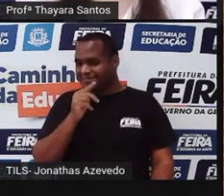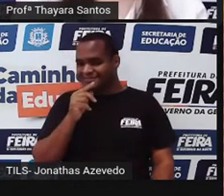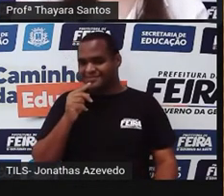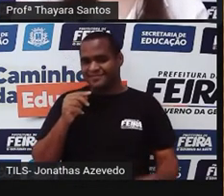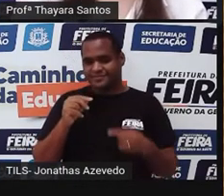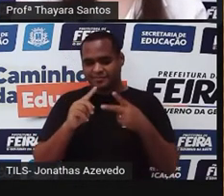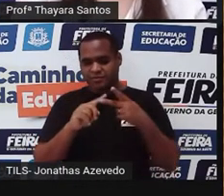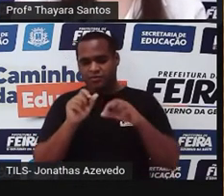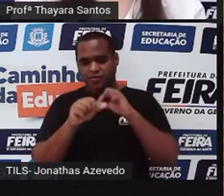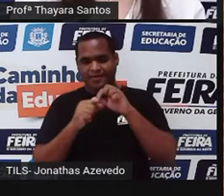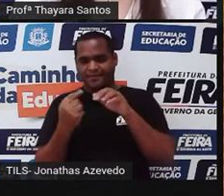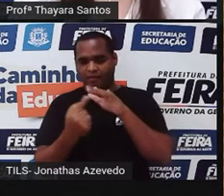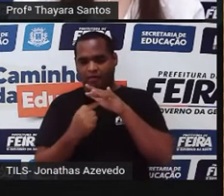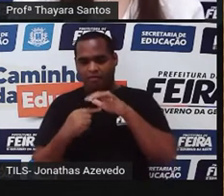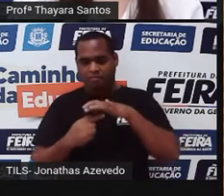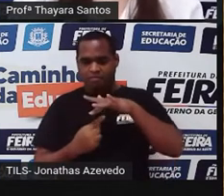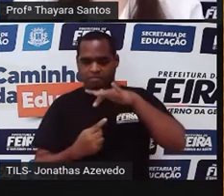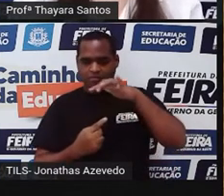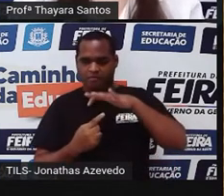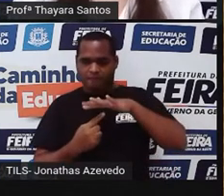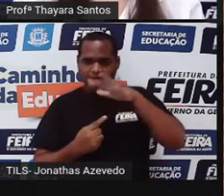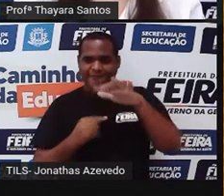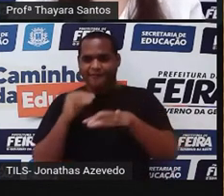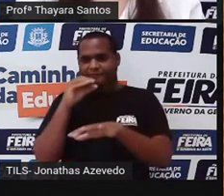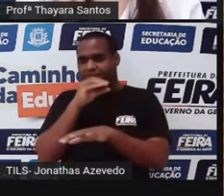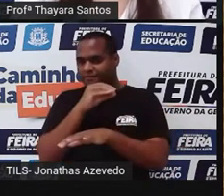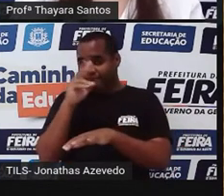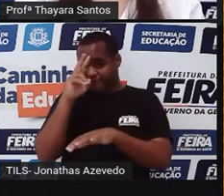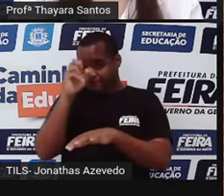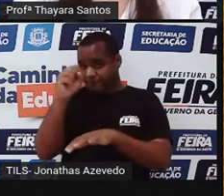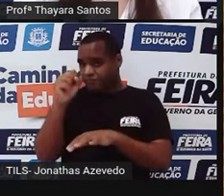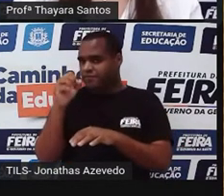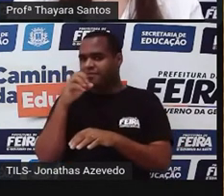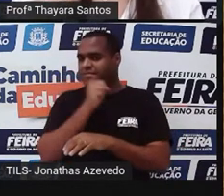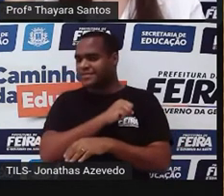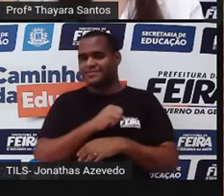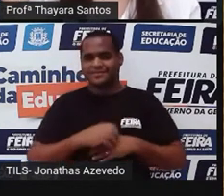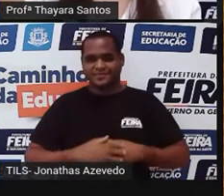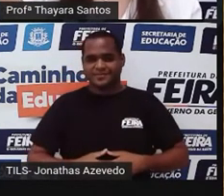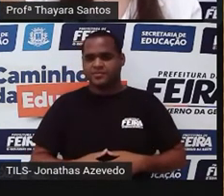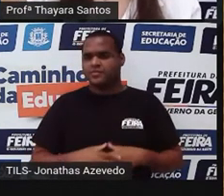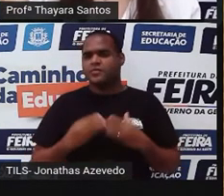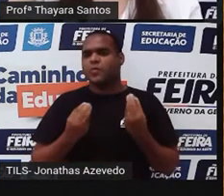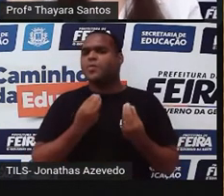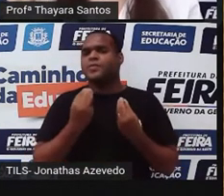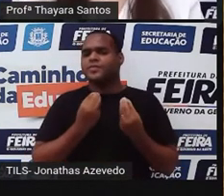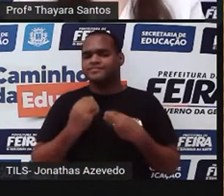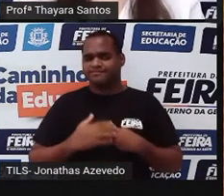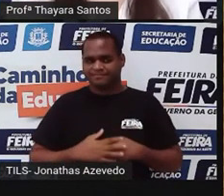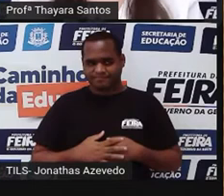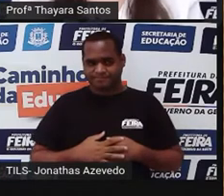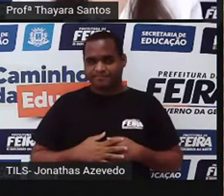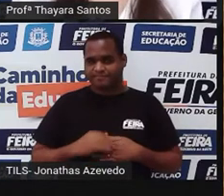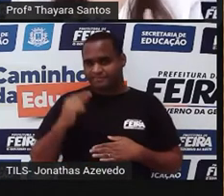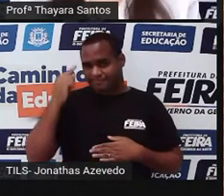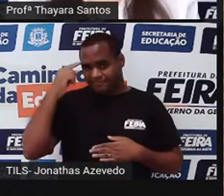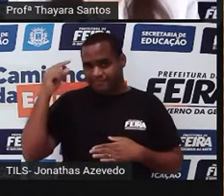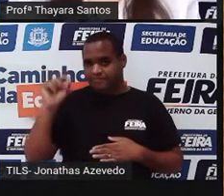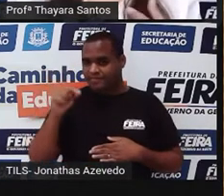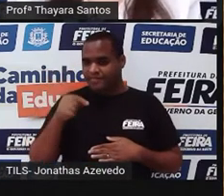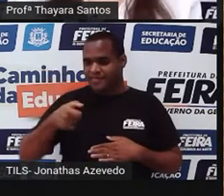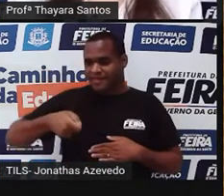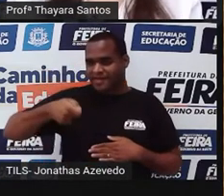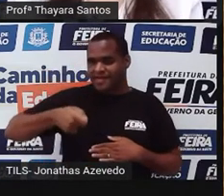para o estado gasoso através de uma ponte de calor direta, de forma rápida. Como assim, Pró? Se eu pegar uma